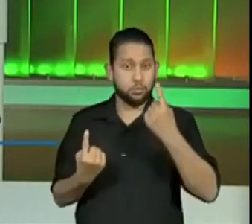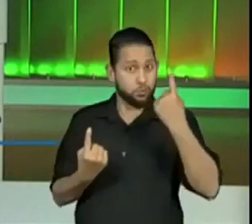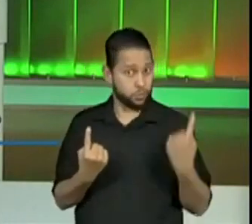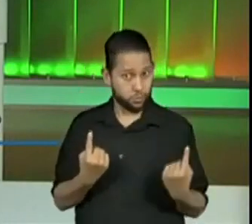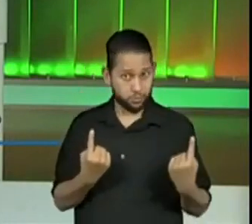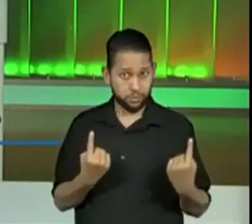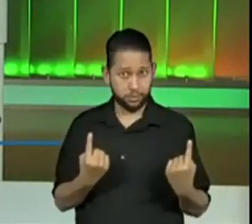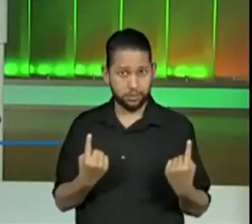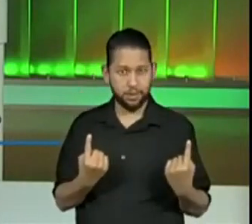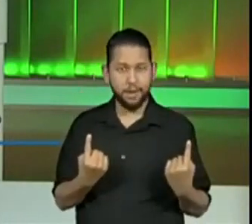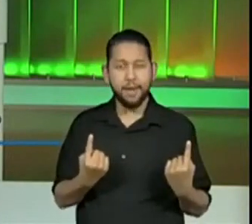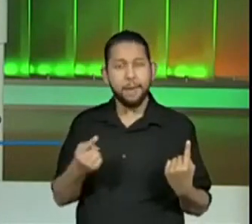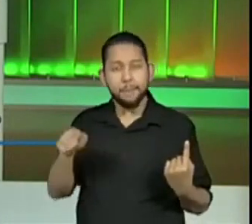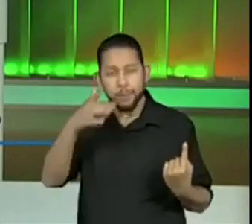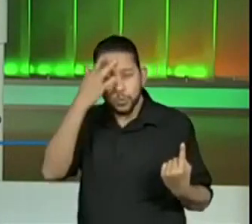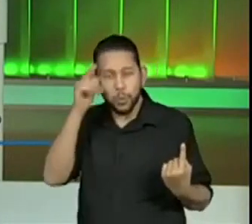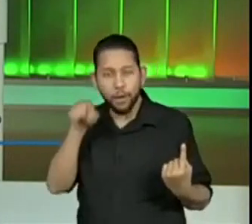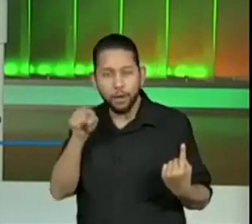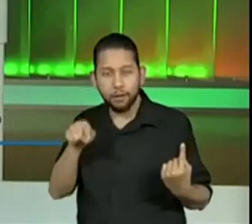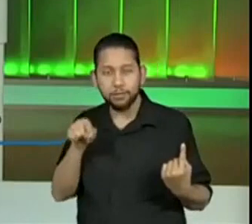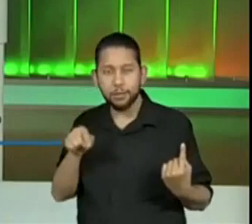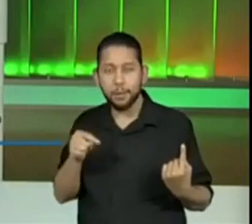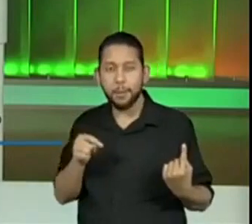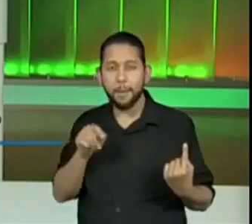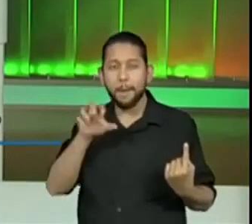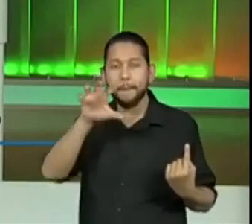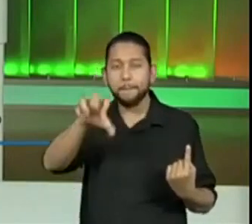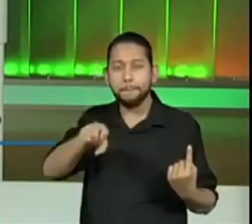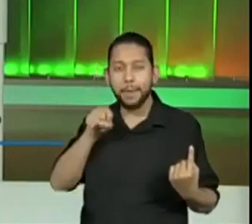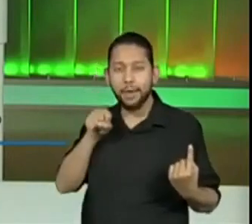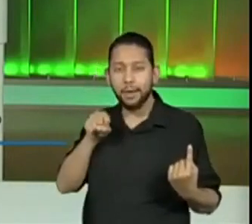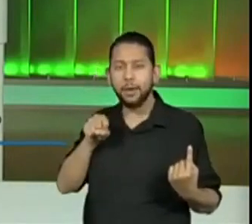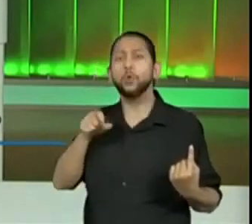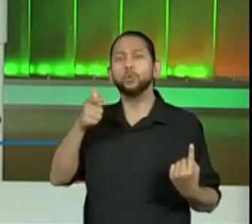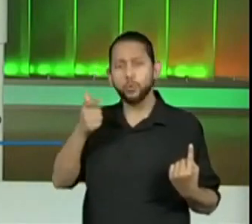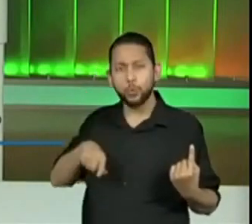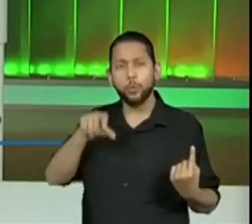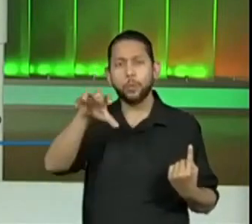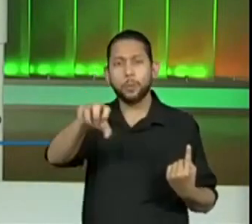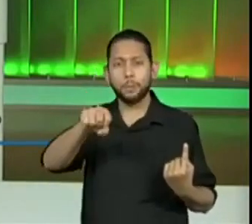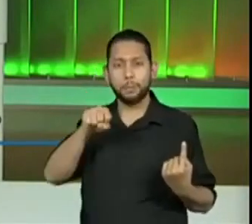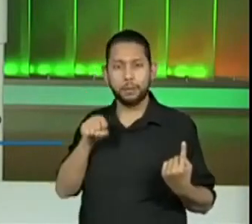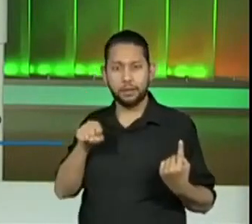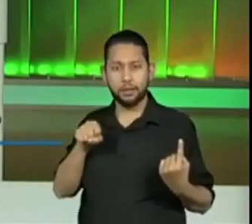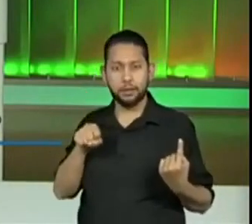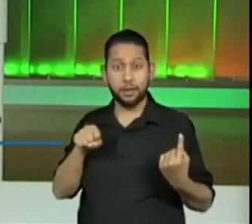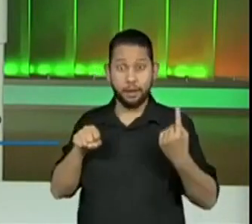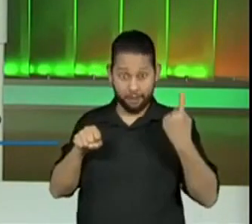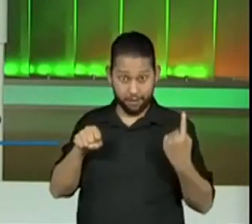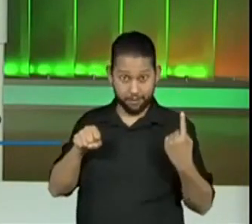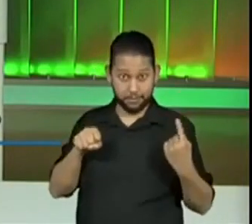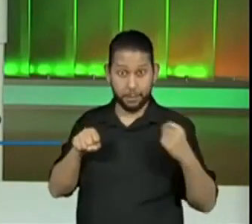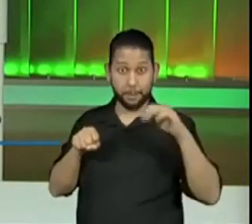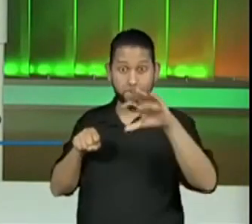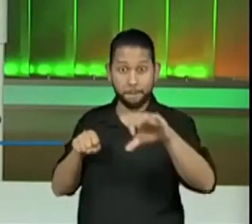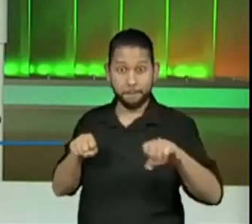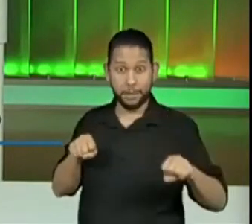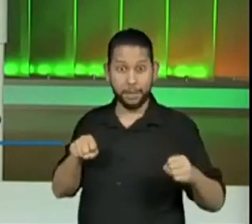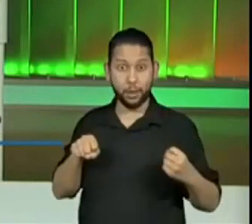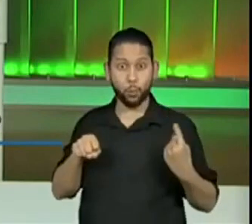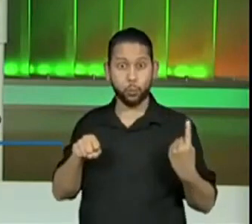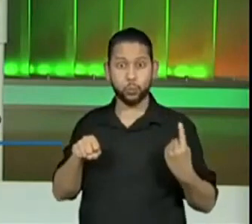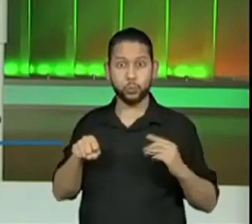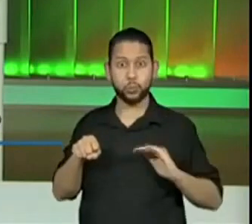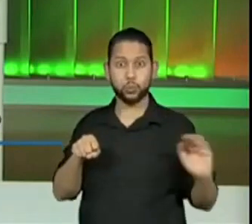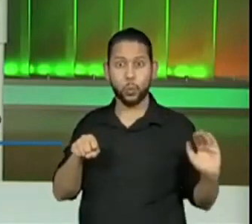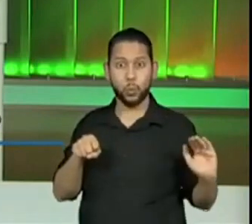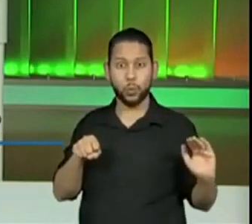Prô, ficou complicado. Calma, agora vocês vão entender. A gente vai entrar na nossa situação do problema e vocês vão entender do que eu estou